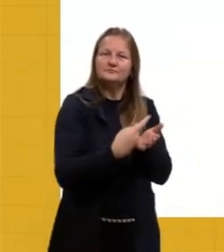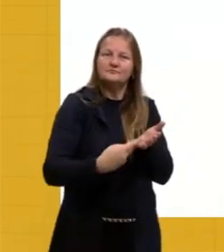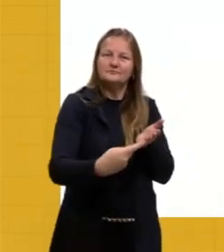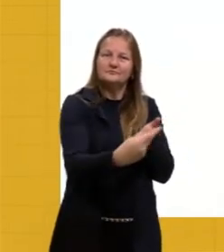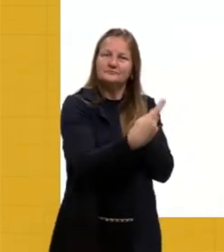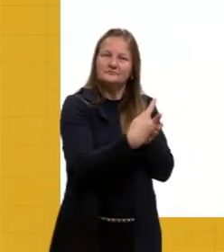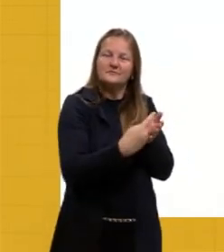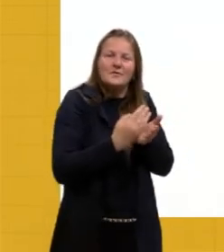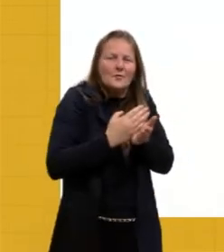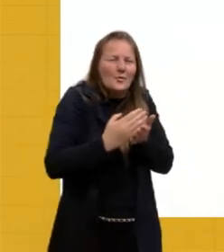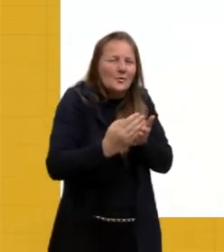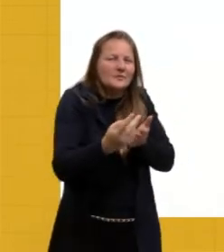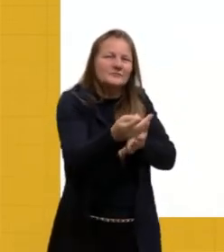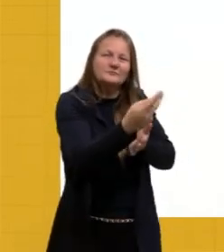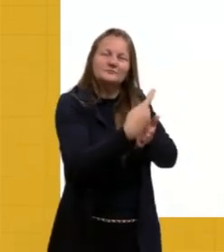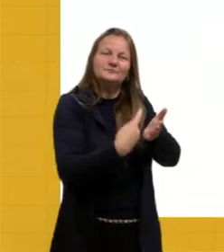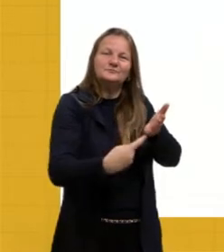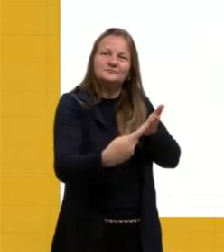desenho